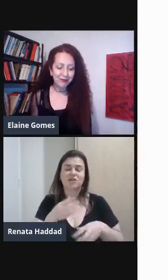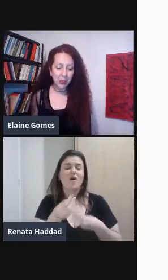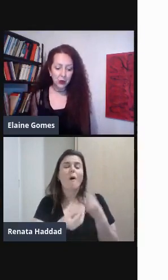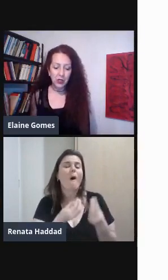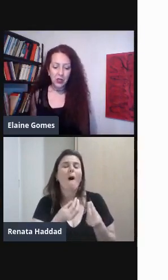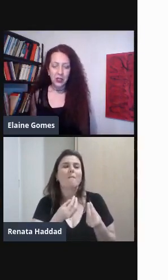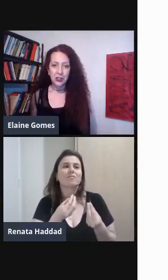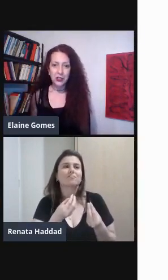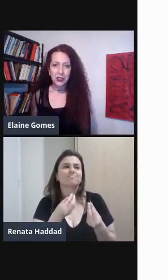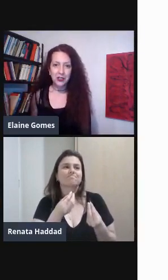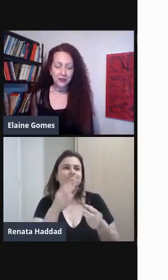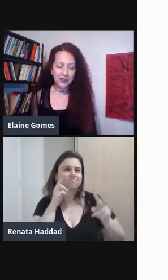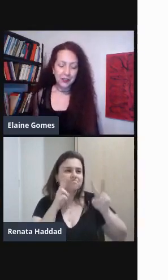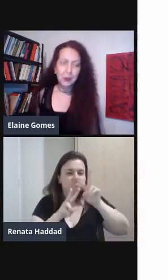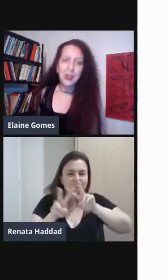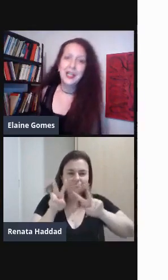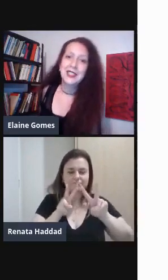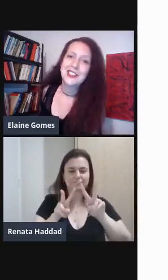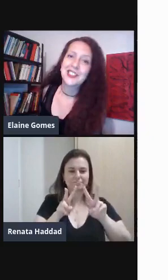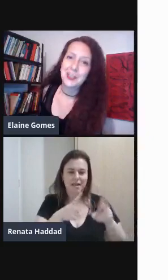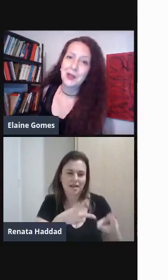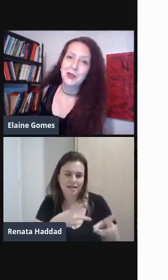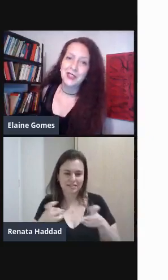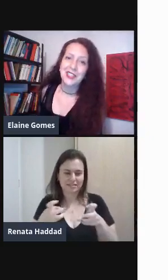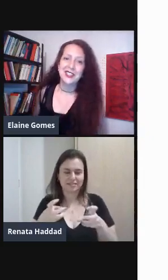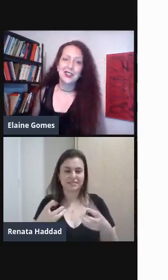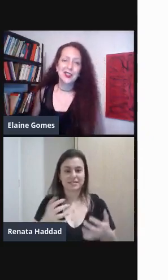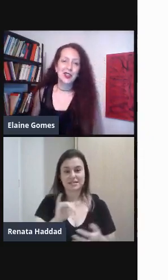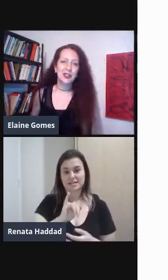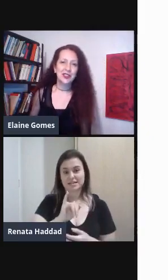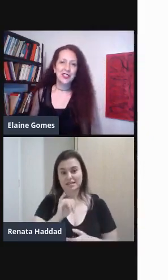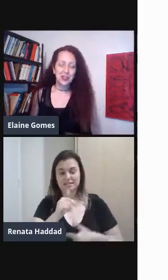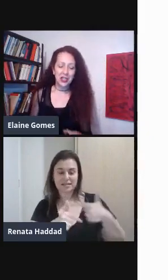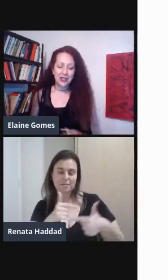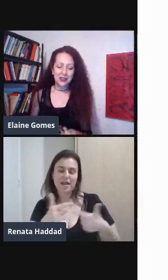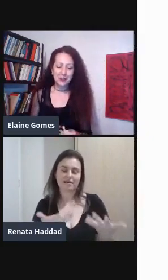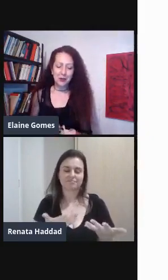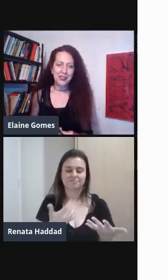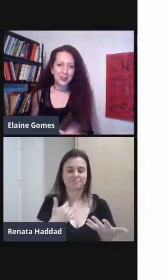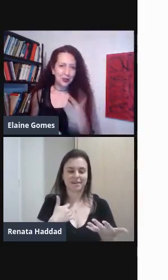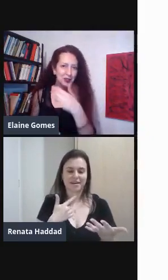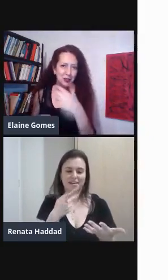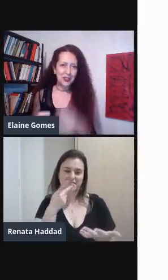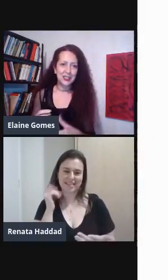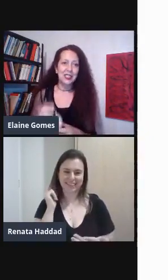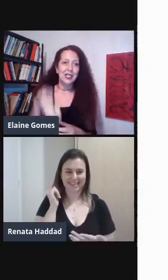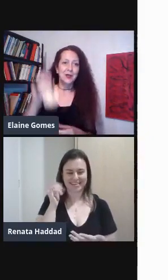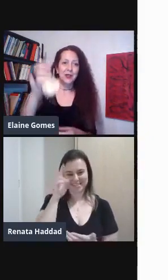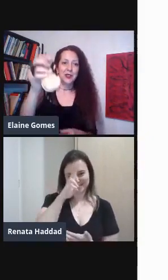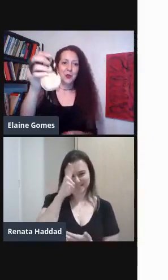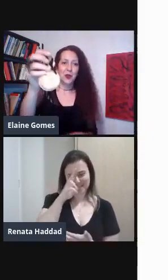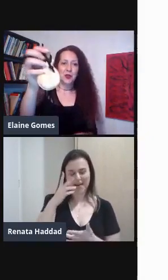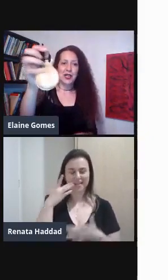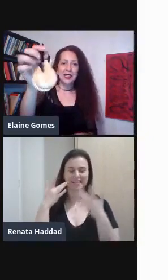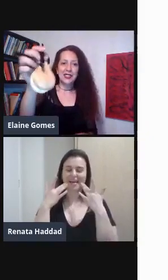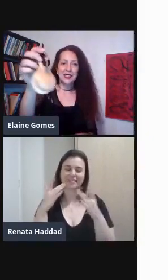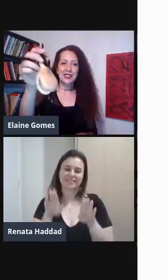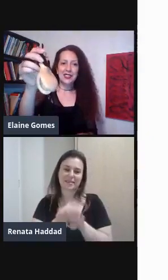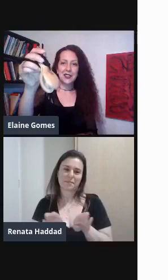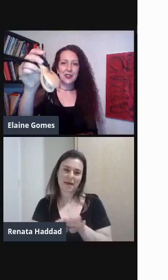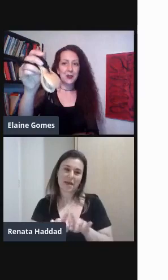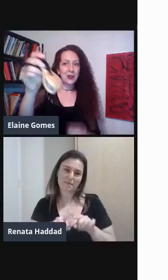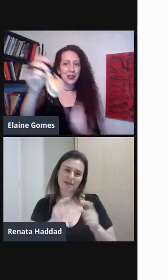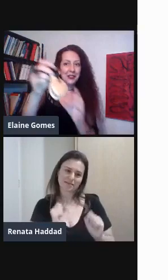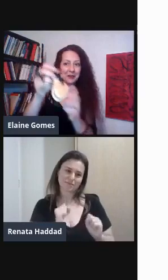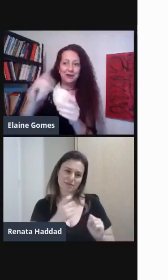Então A gente vai trabalhar A gente trabalha muito Na narração De história E você no teatro Também E dessas duas coisas Mas eu posso falar Que